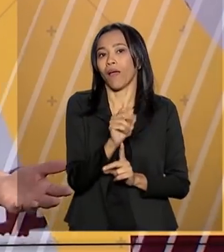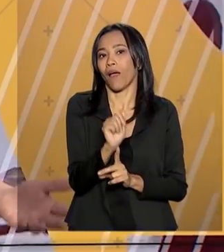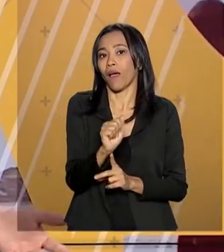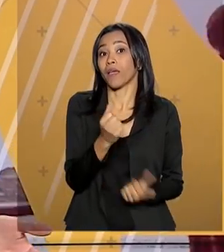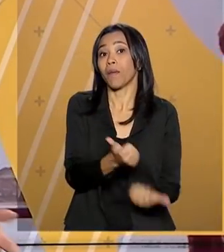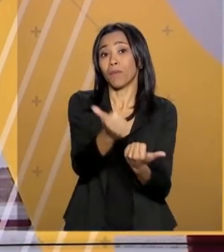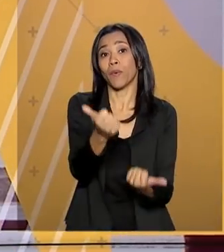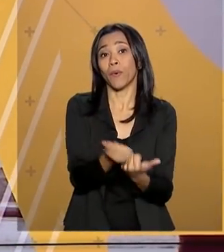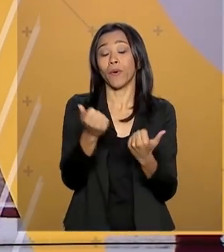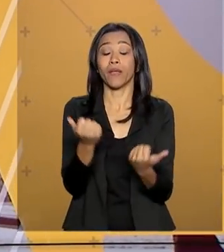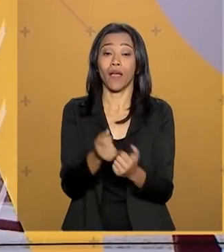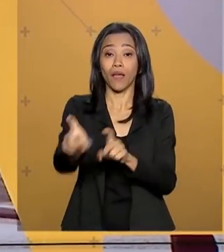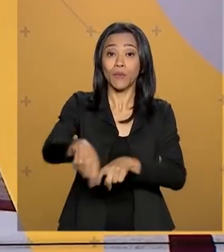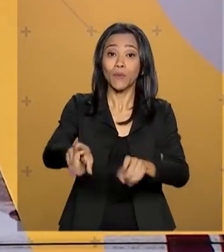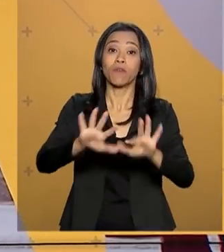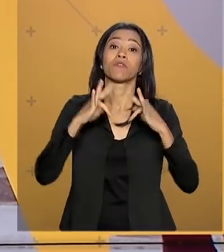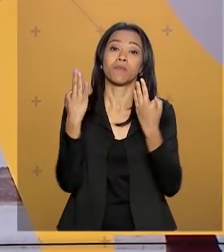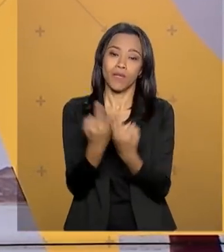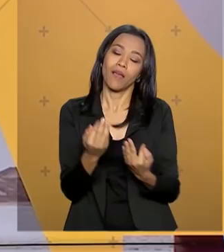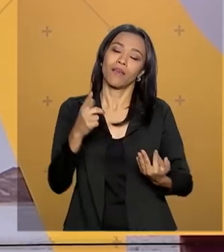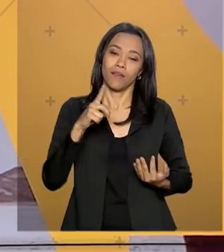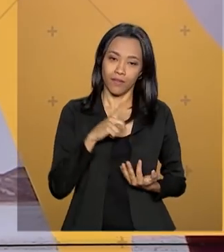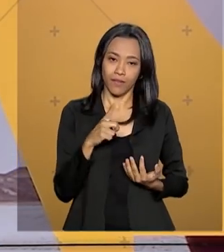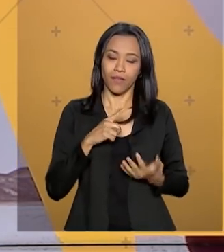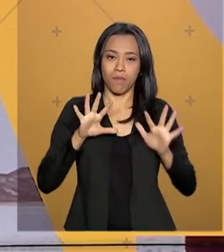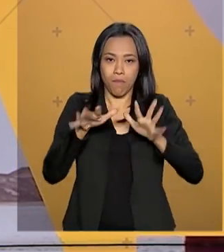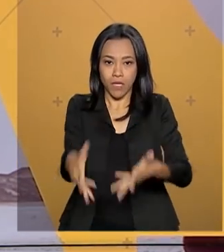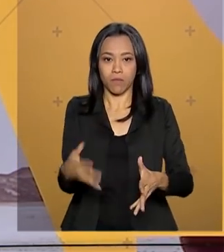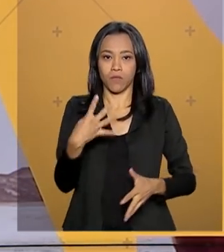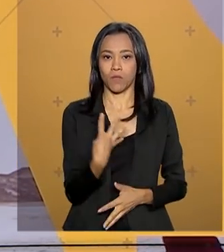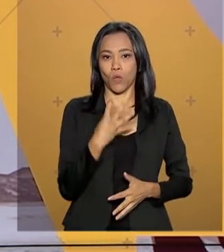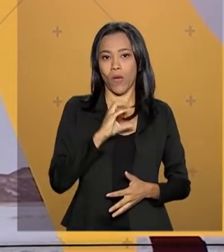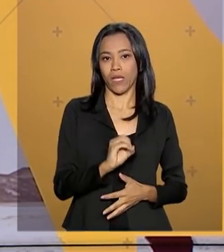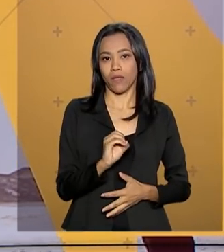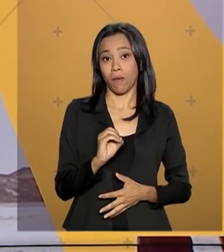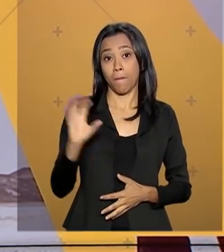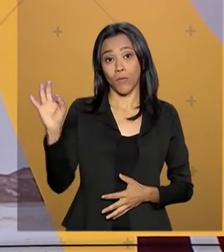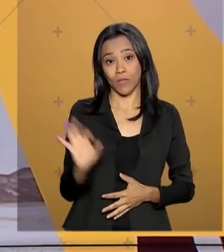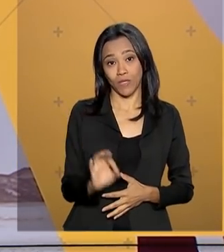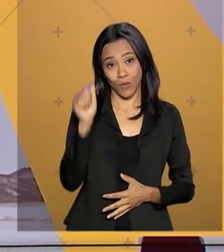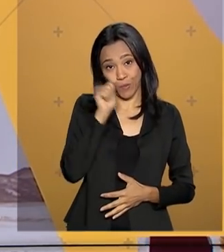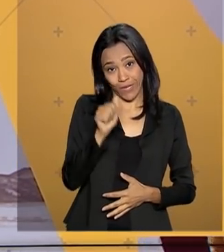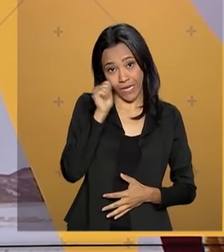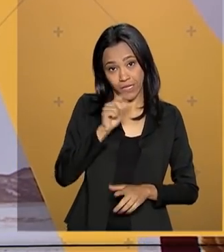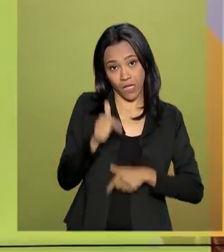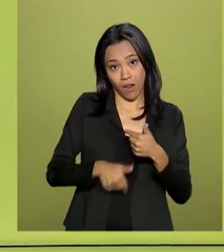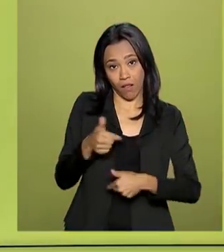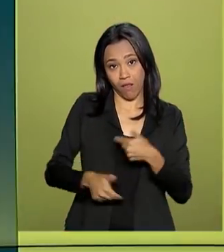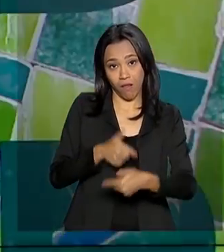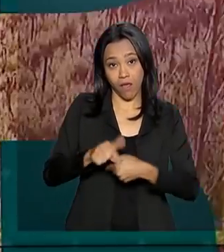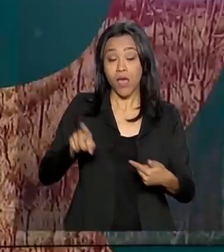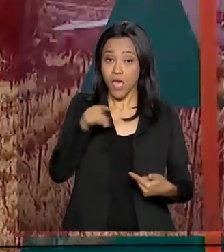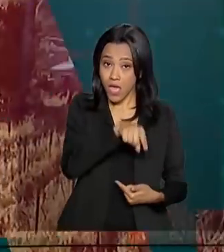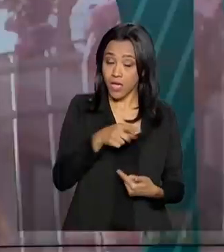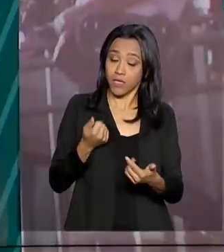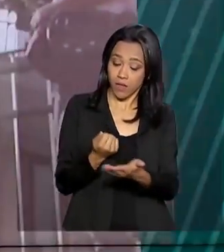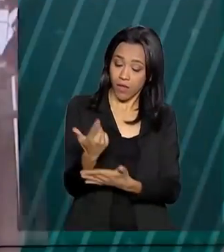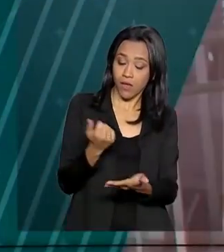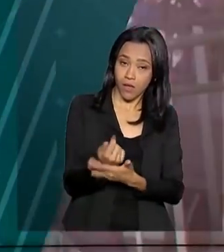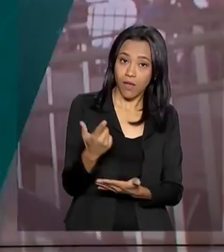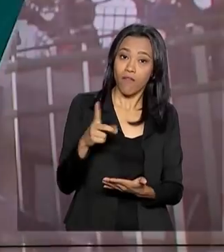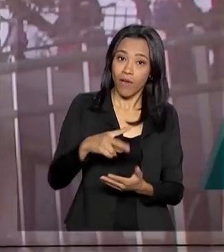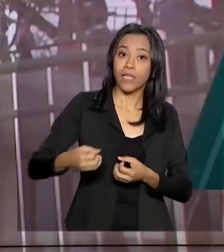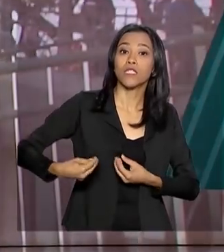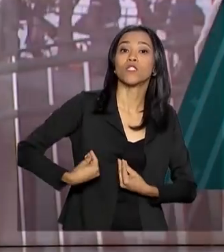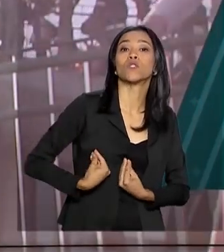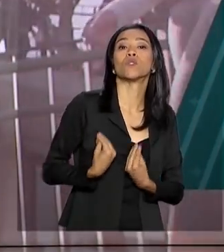agricultura familiar e deve ter a participação de pelo menos 40% de mulheres. Parte desses alimentos comprados pelo programa também vai